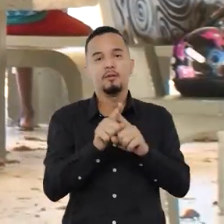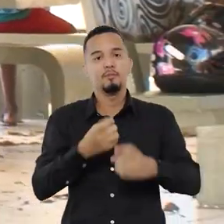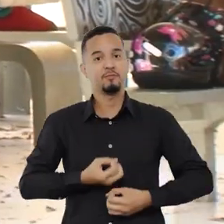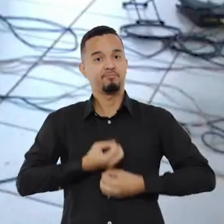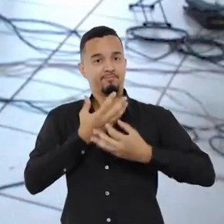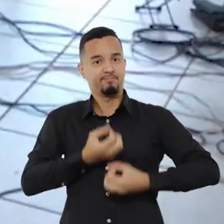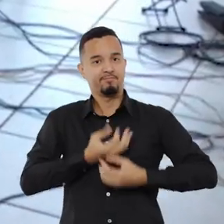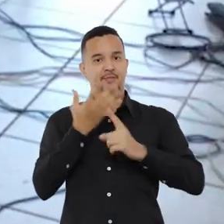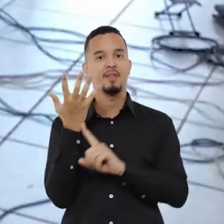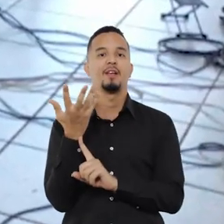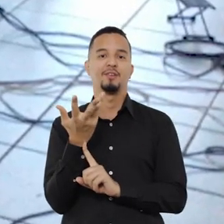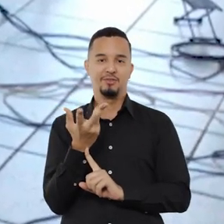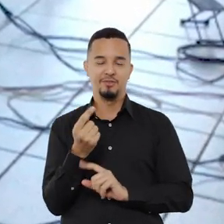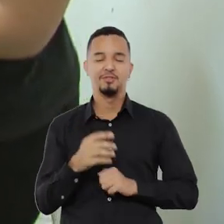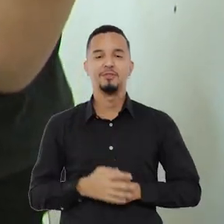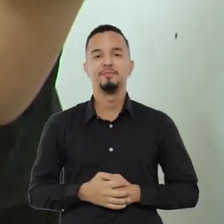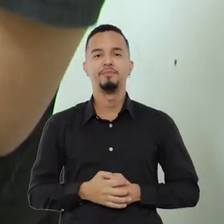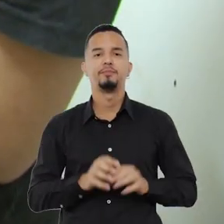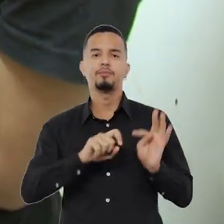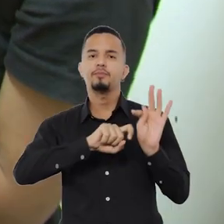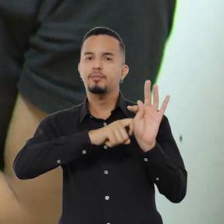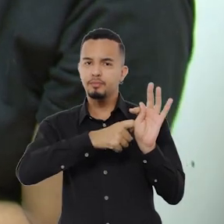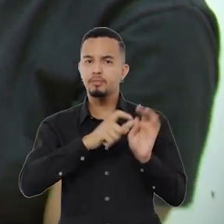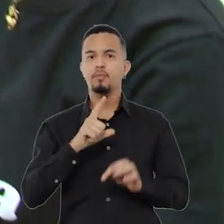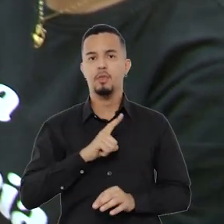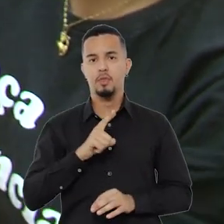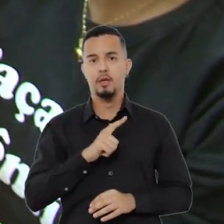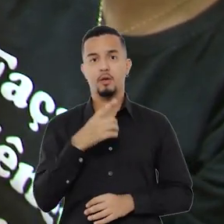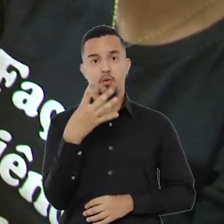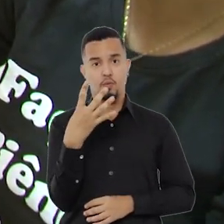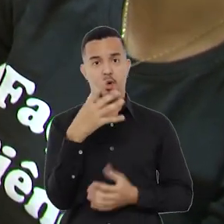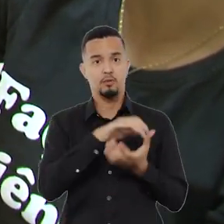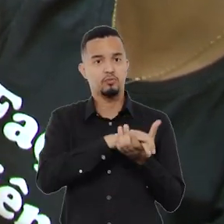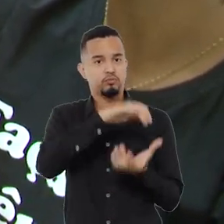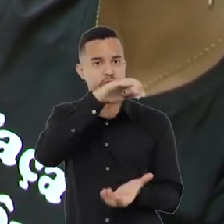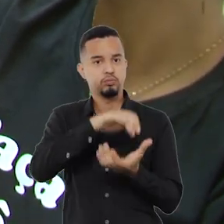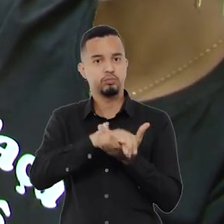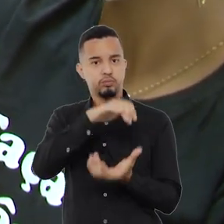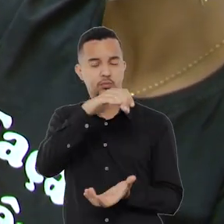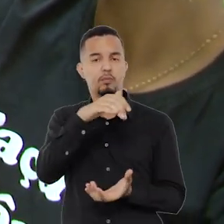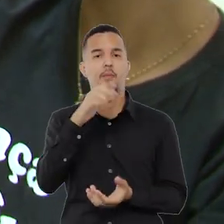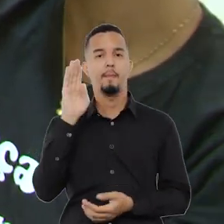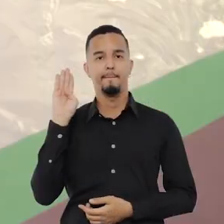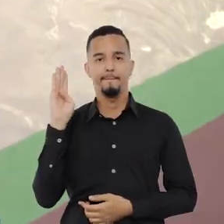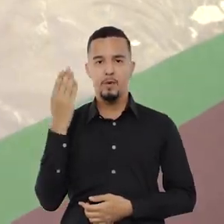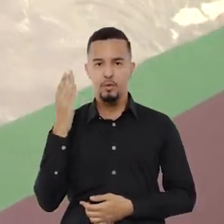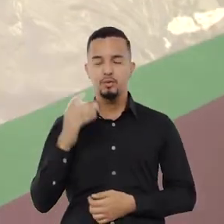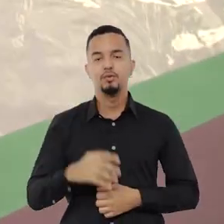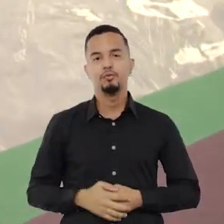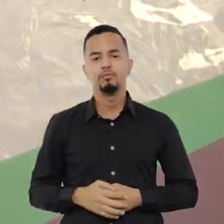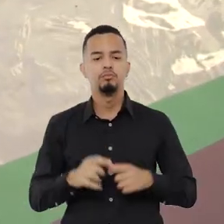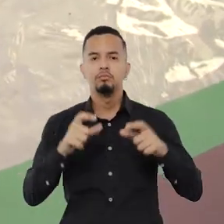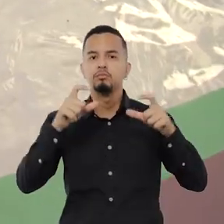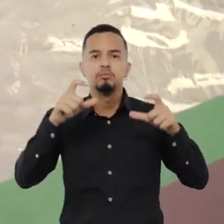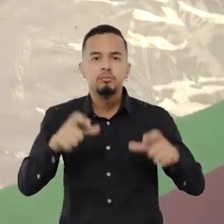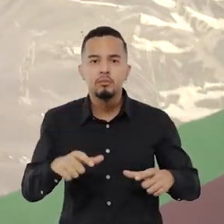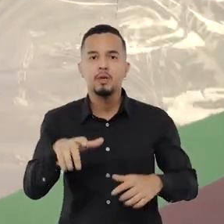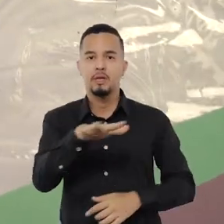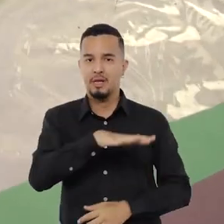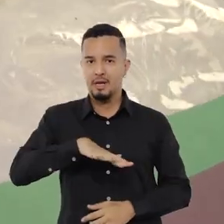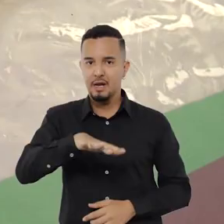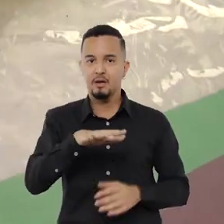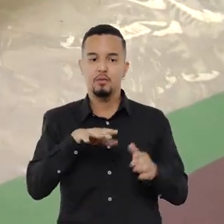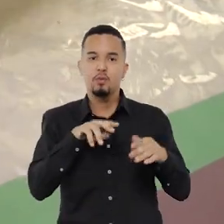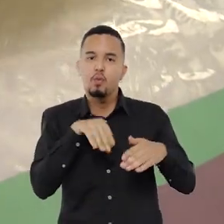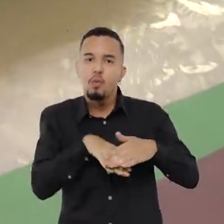se expressar de forma artística. O campus conta ainda com quatro coleções biológicas. Nestes espaços, estão